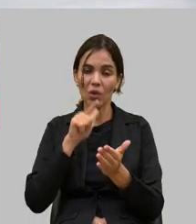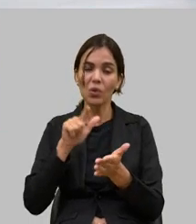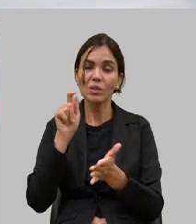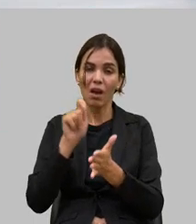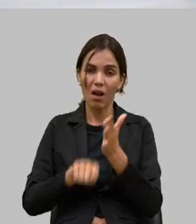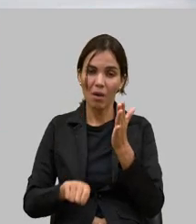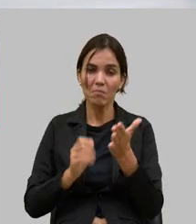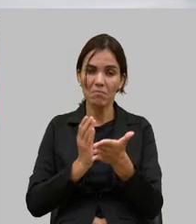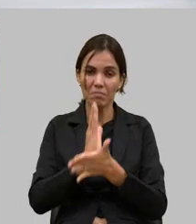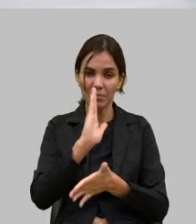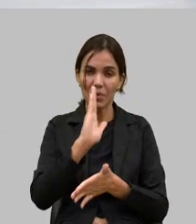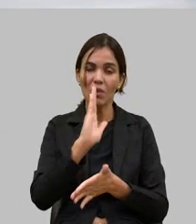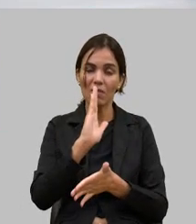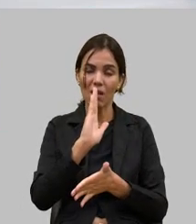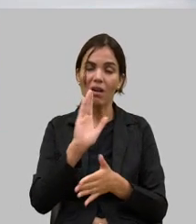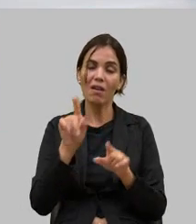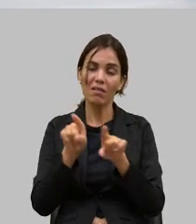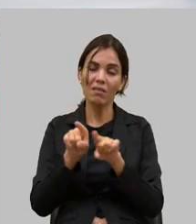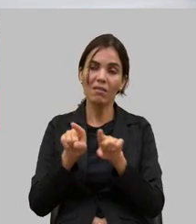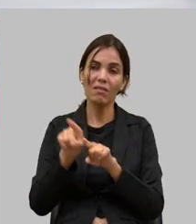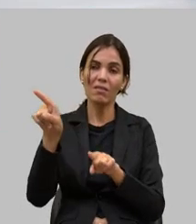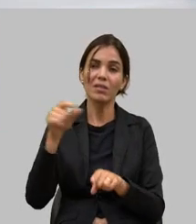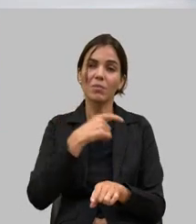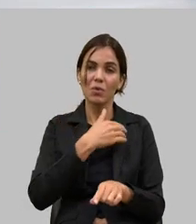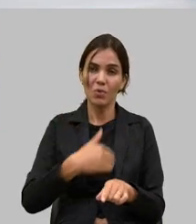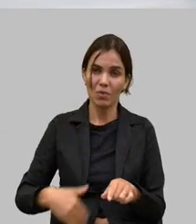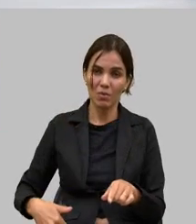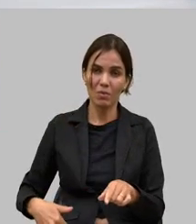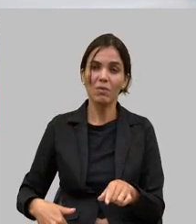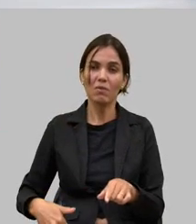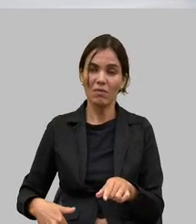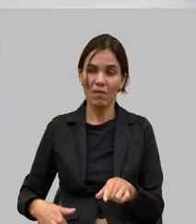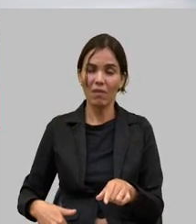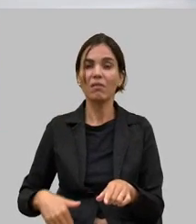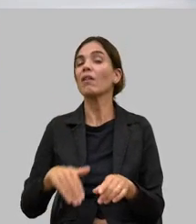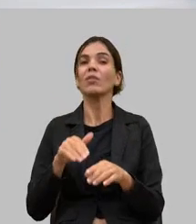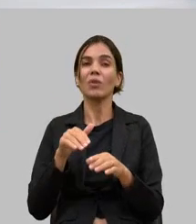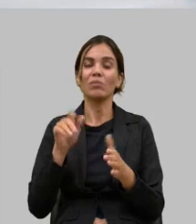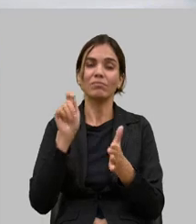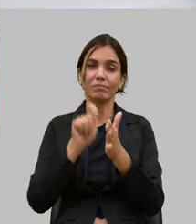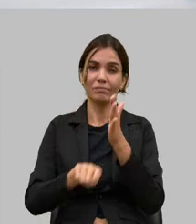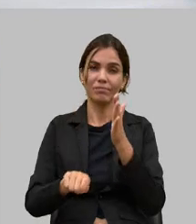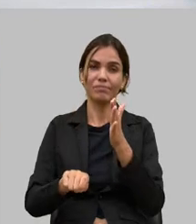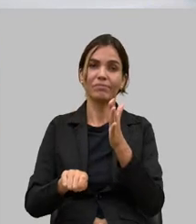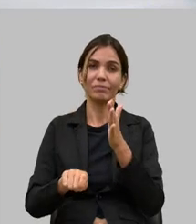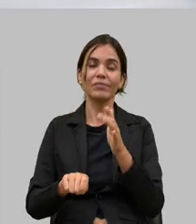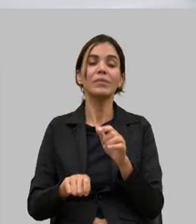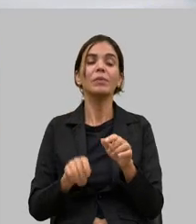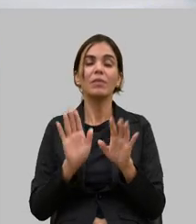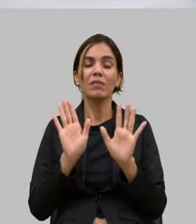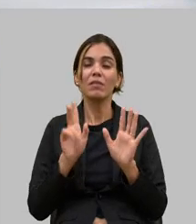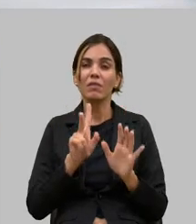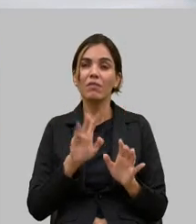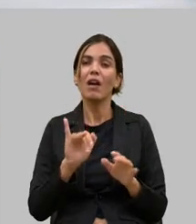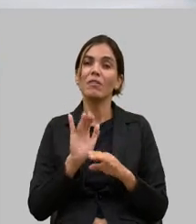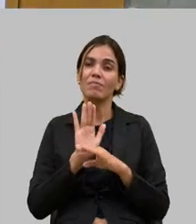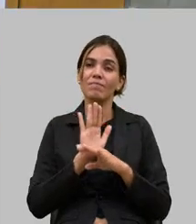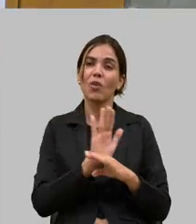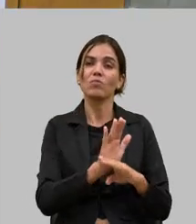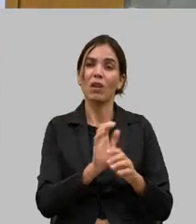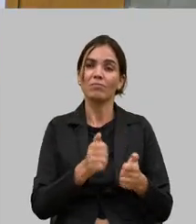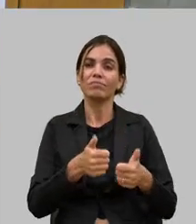vai ter a sensibilidade porque quem vai ganhar com isso é o produtor mineiro e o consumidor também que lá na ponta vai poder diferenciar esse produto